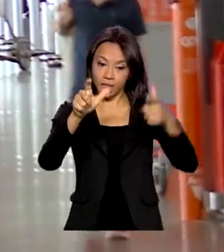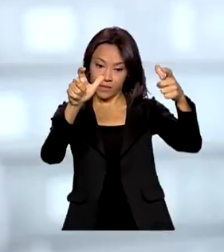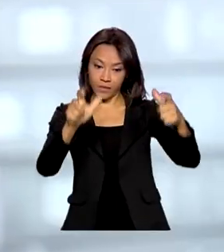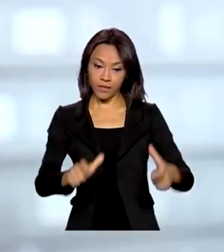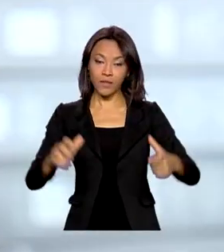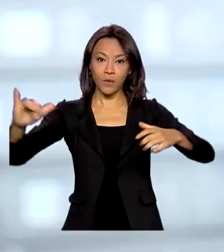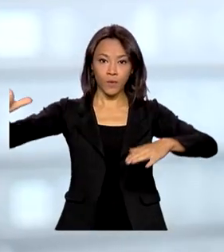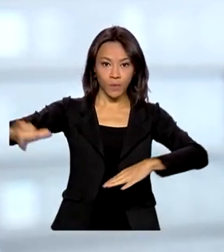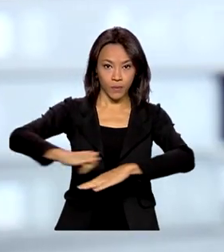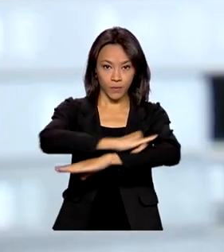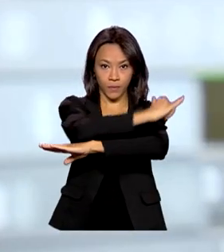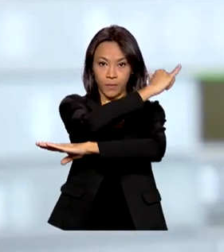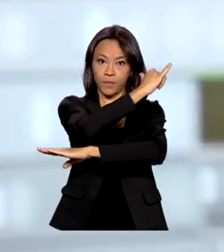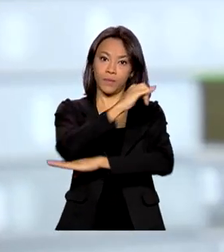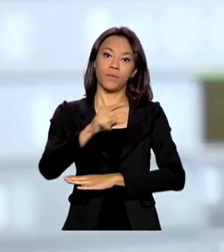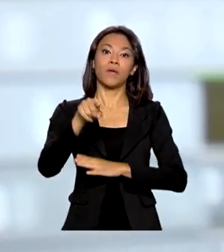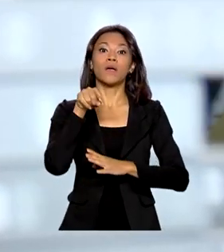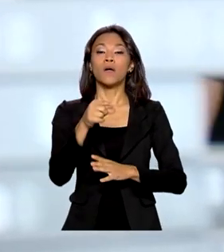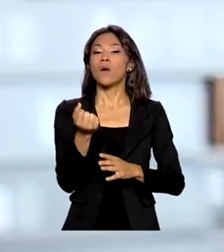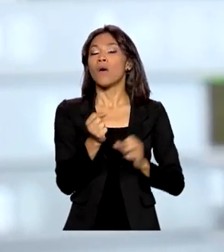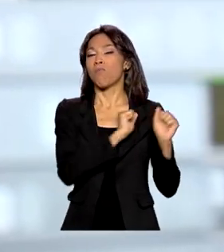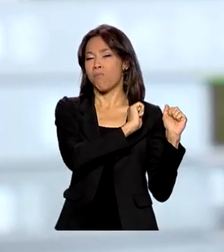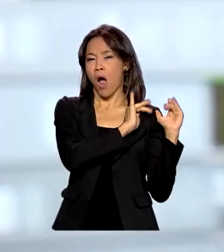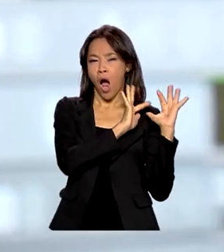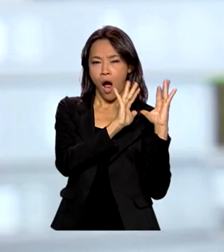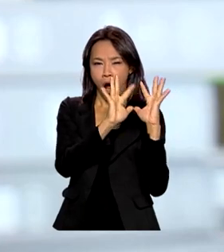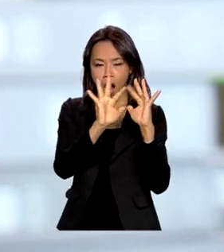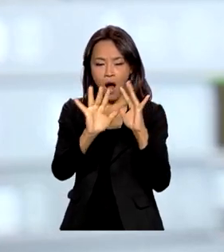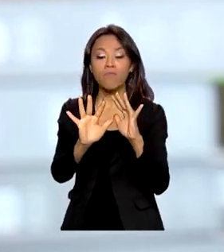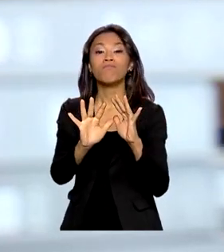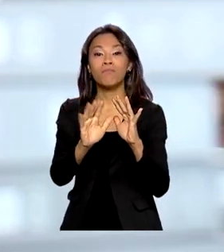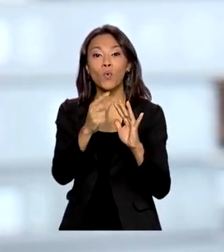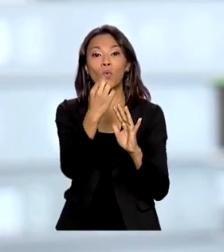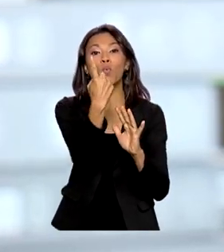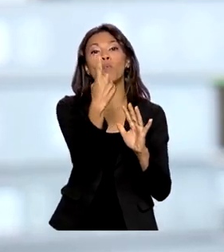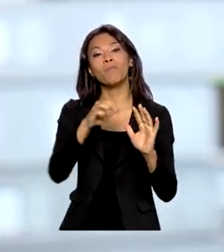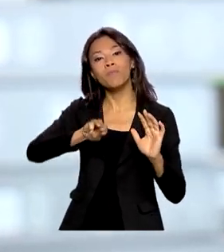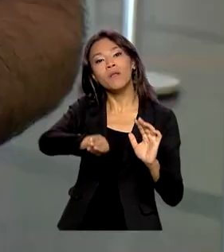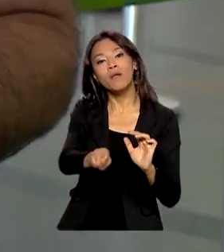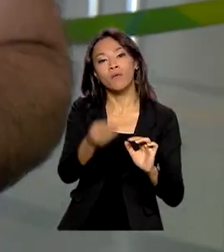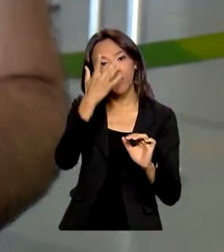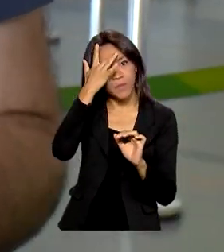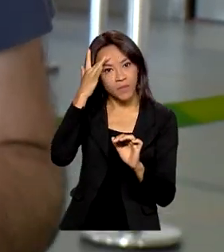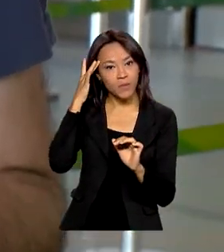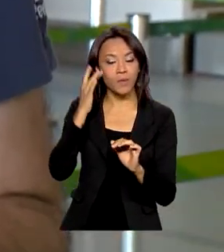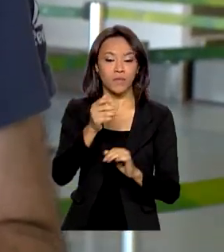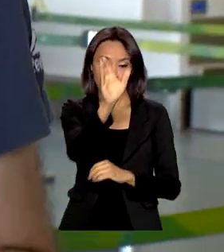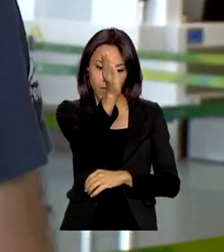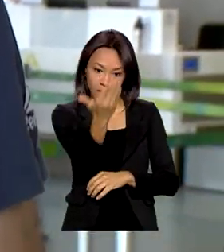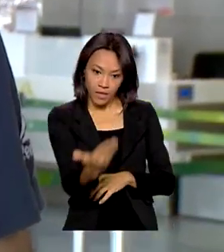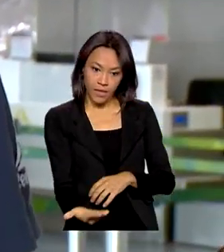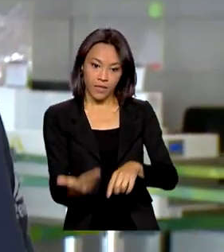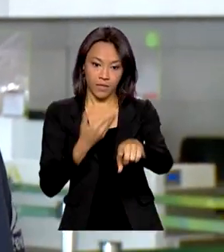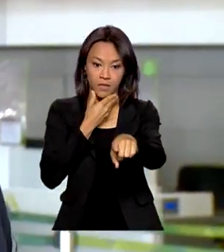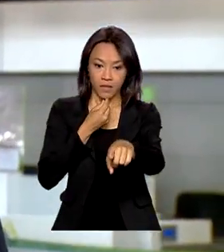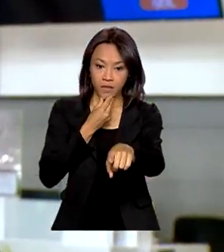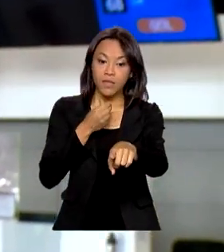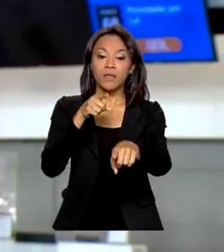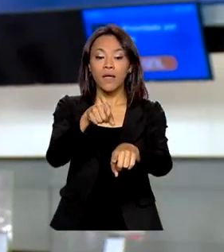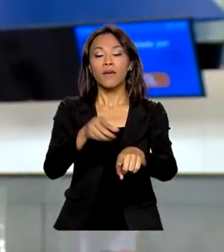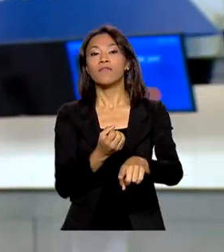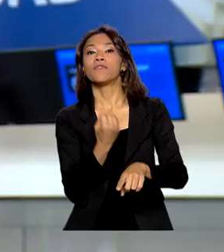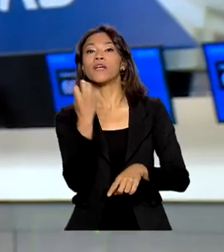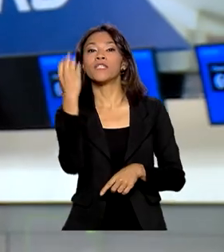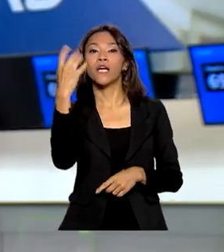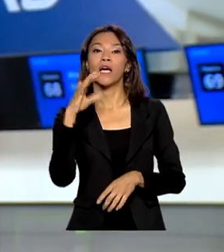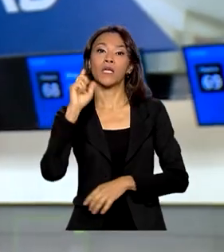Brasília, o fluxo previsto para dezembro é de mais de um milhão de passageiros. O Fabiano está indo para Porto Alegre